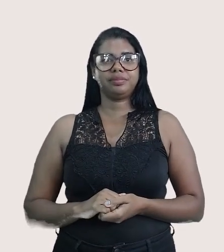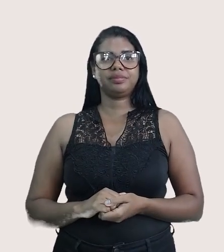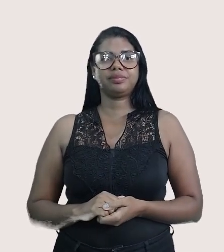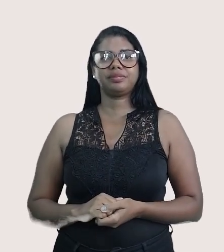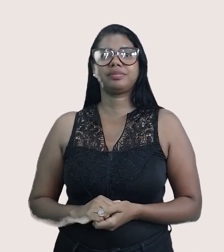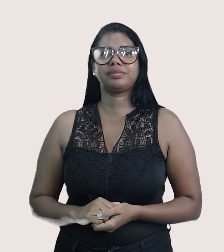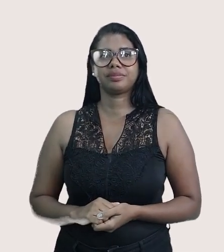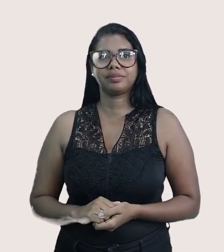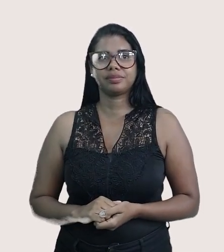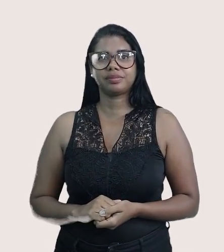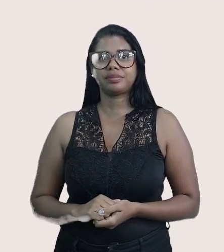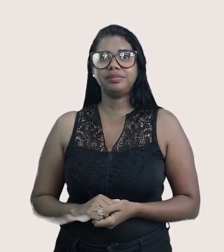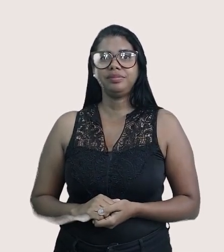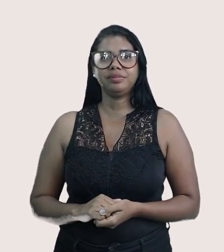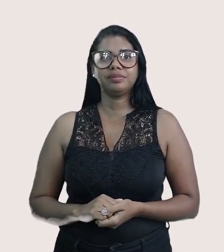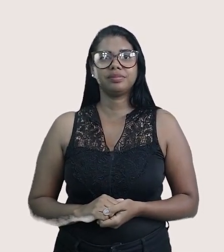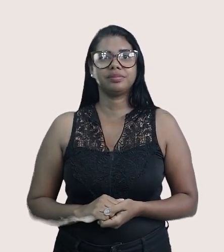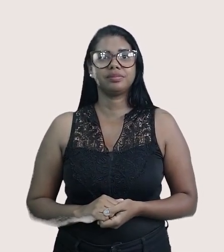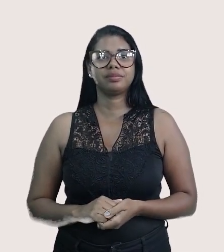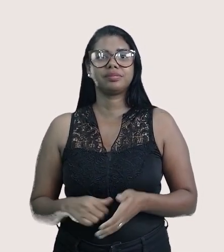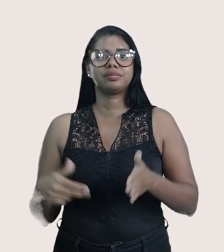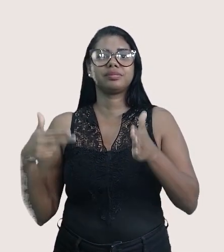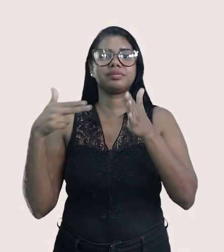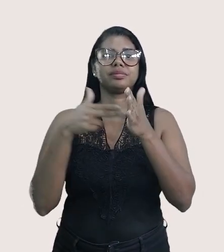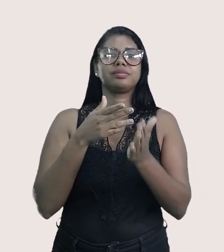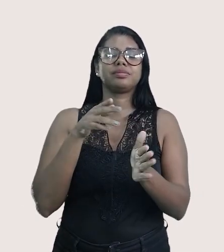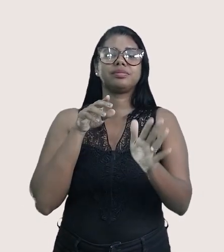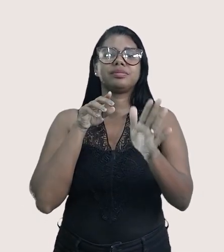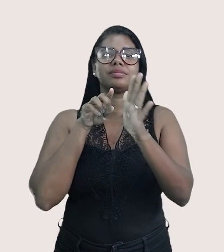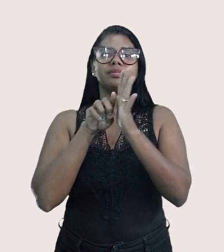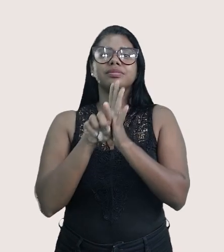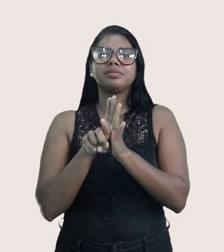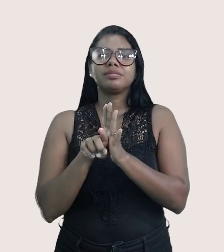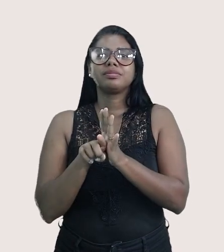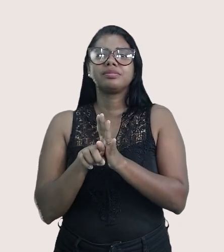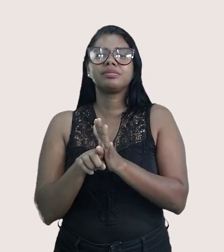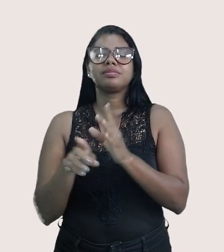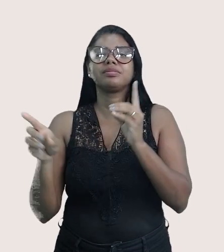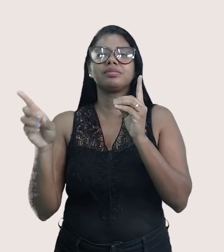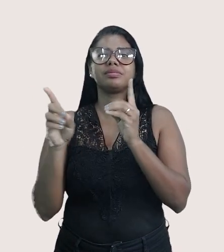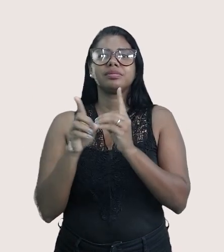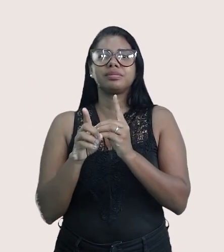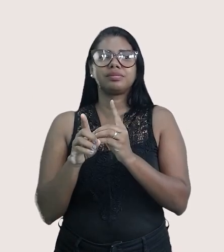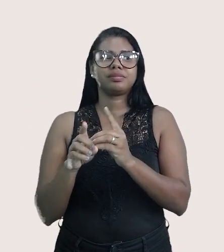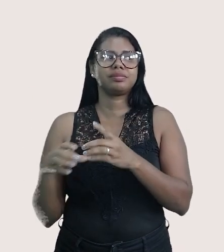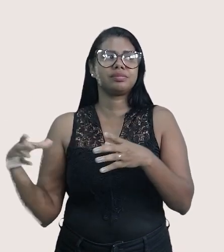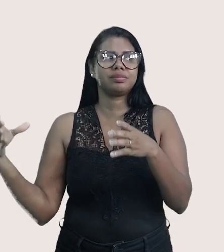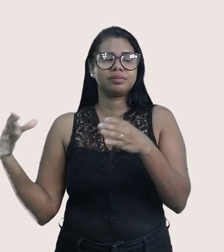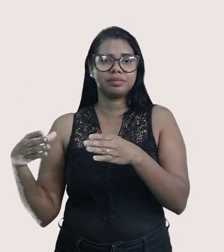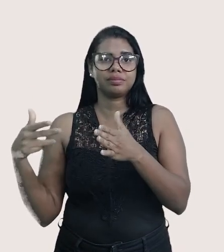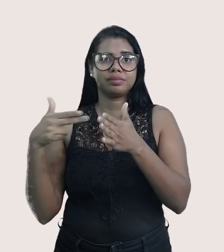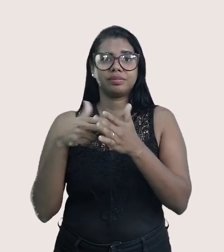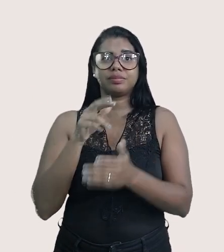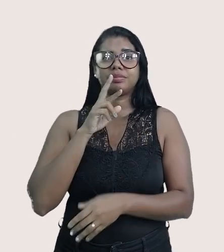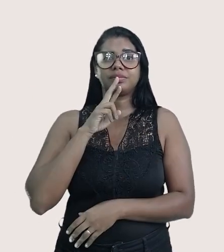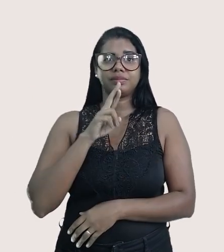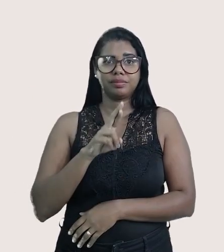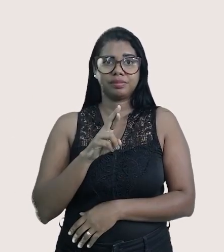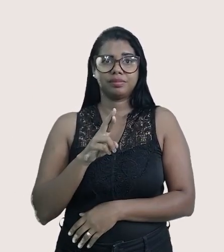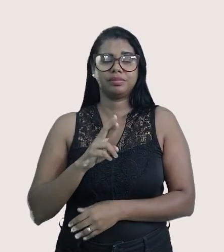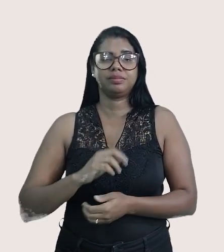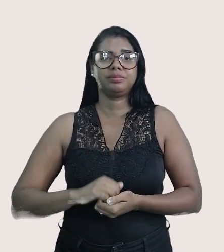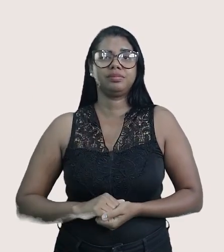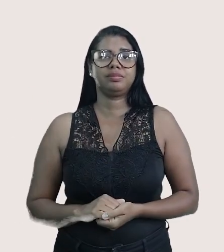Beirute, no Líbano, quando perguntado sobre onde se encontram os refugiados sírios, a resposta é